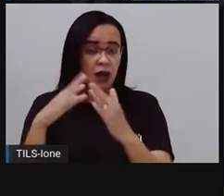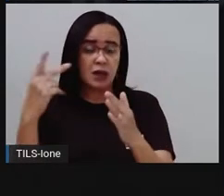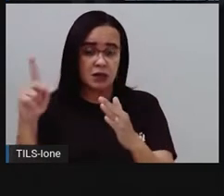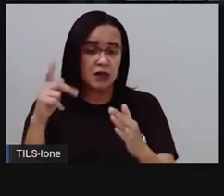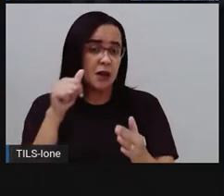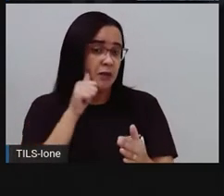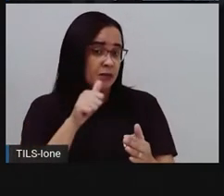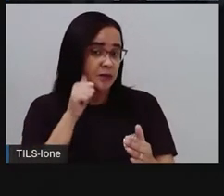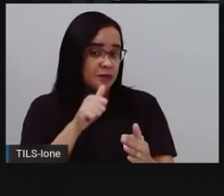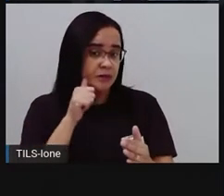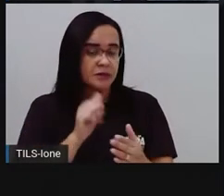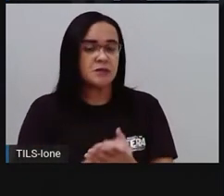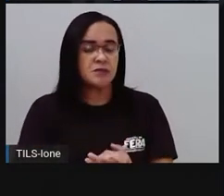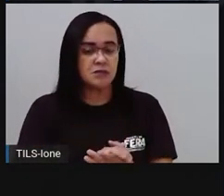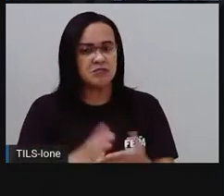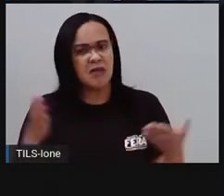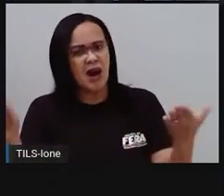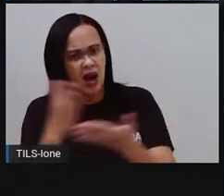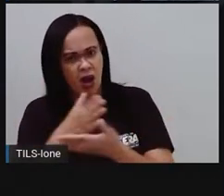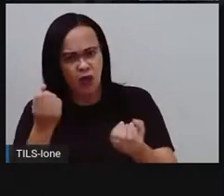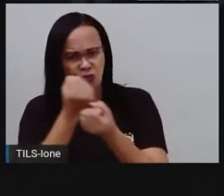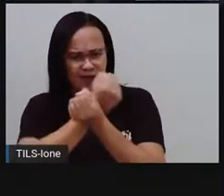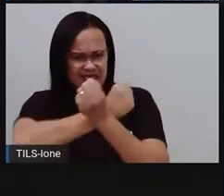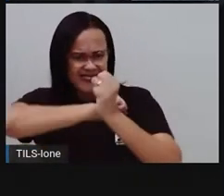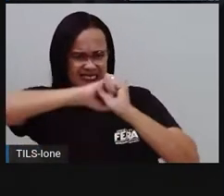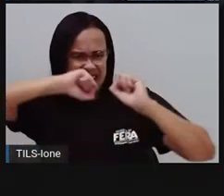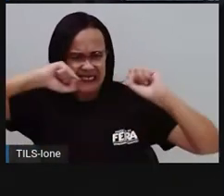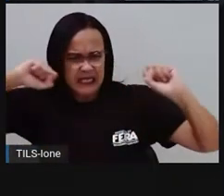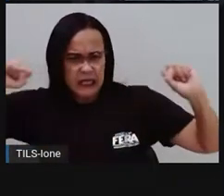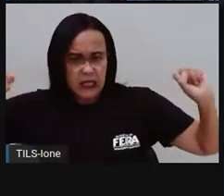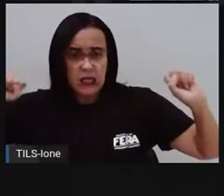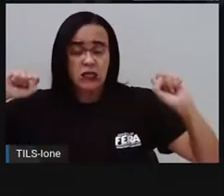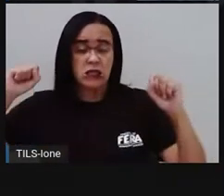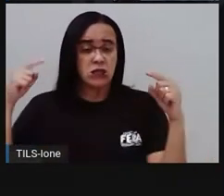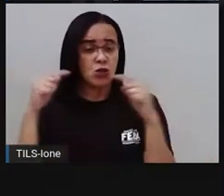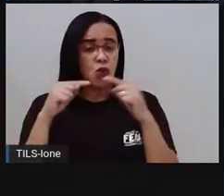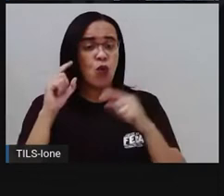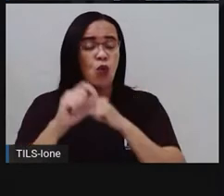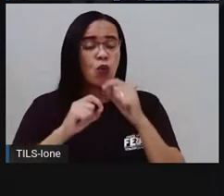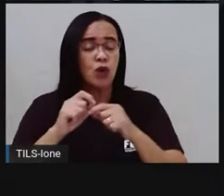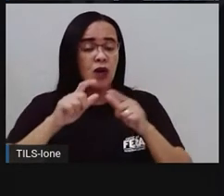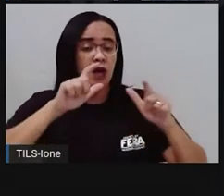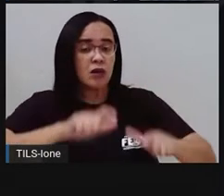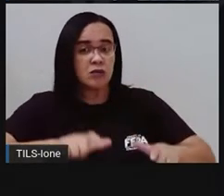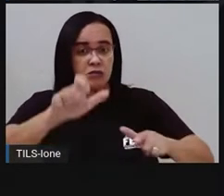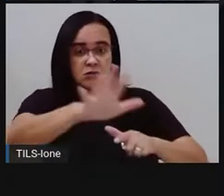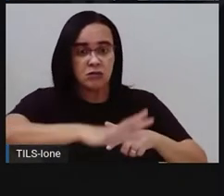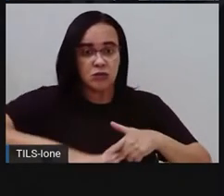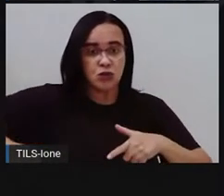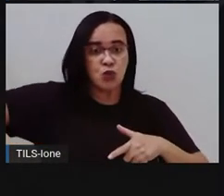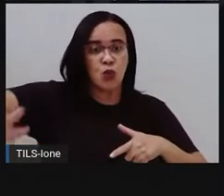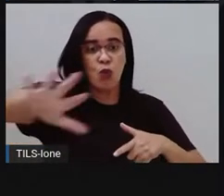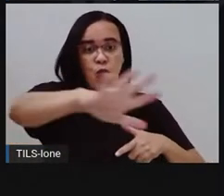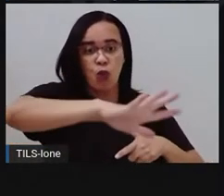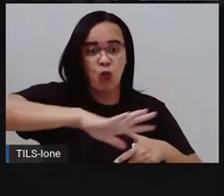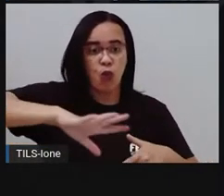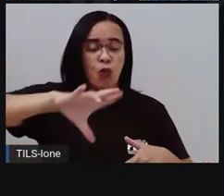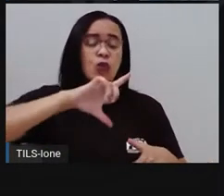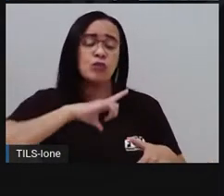que tem um espaço grande nos fundos que se chama quintal, como a casa do Catapimba.